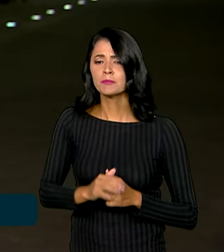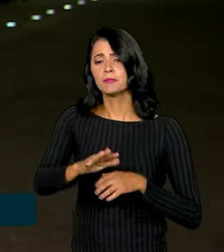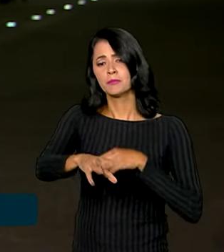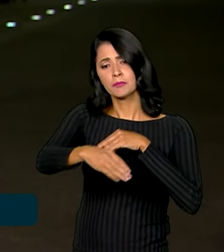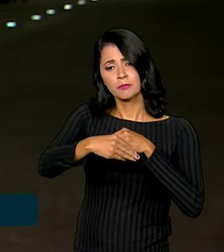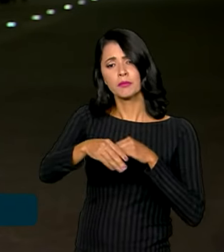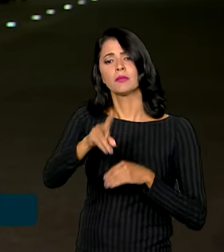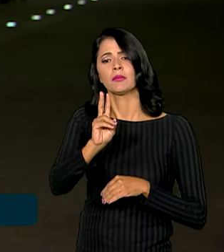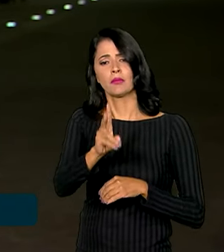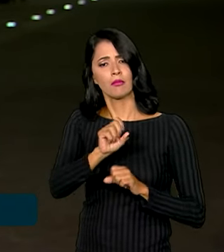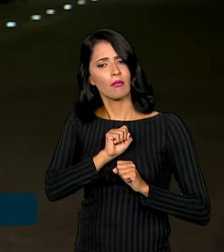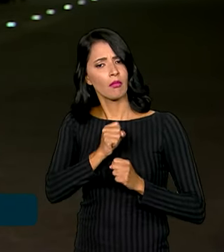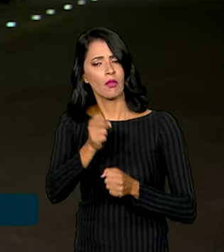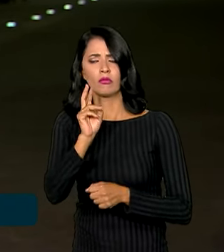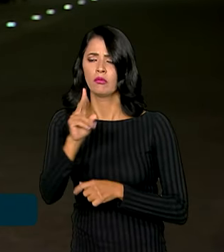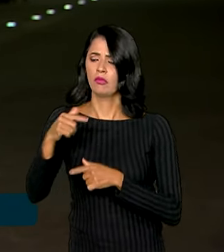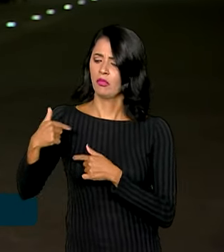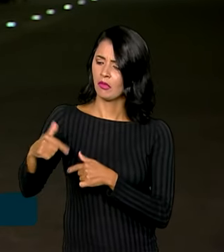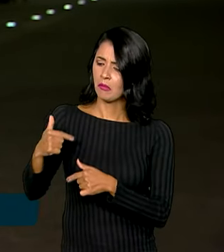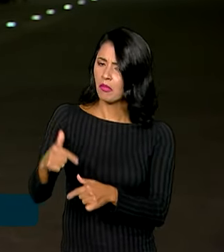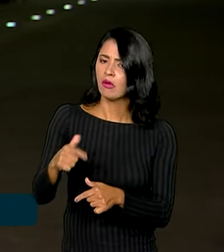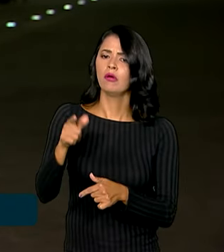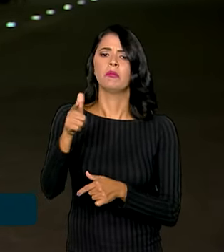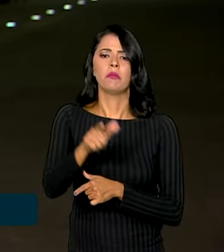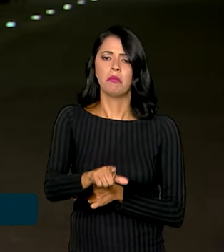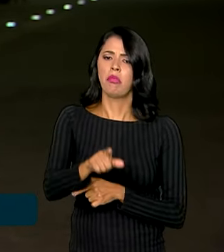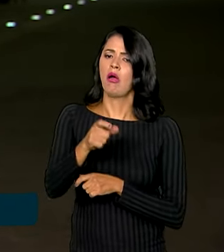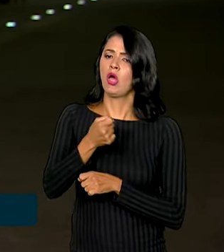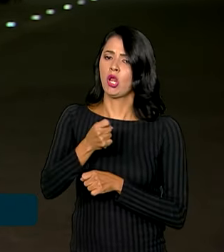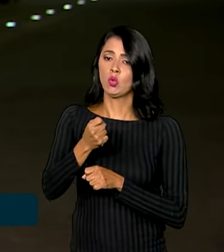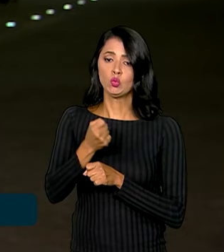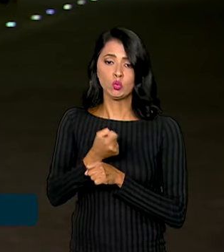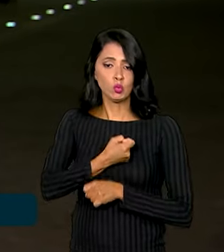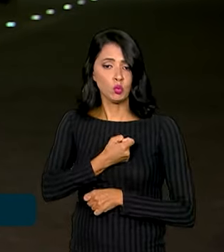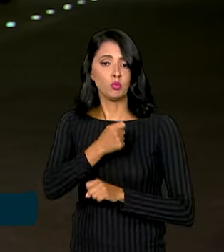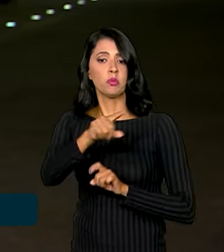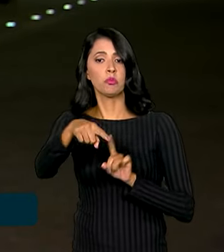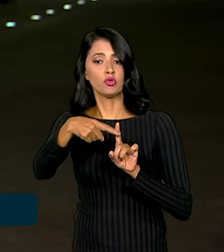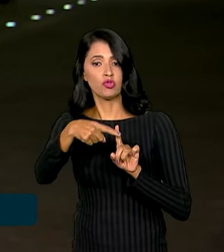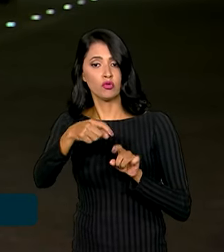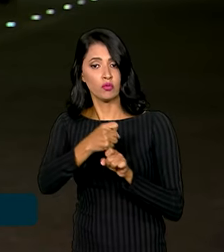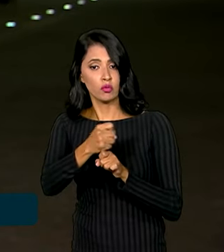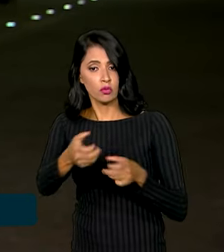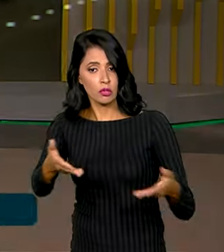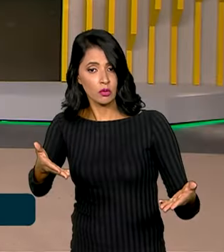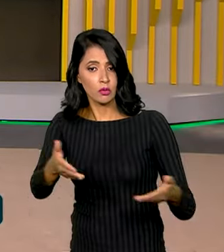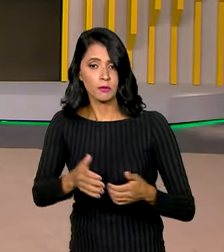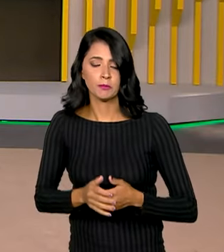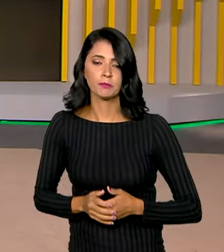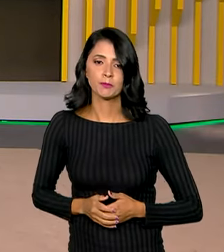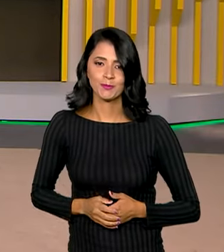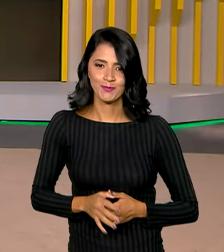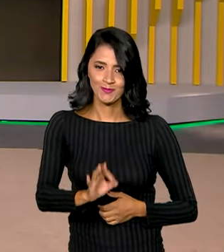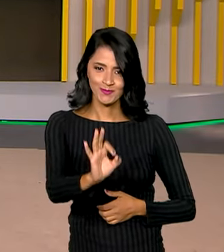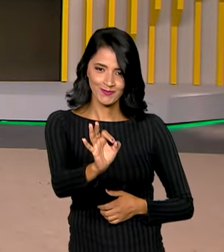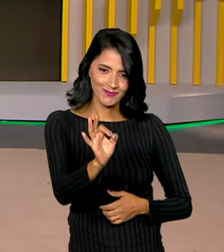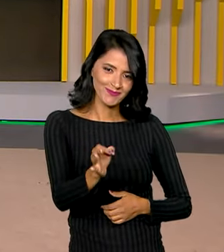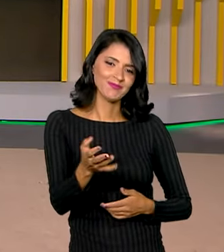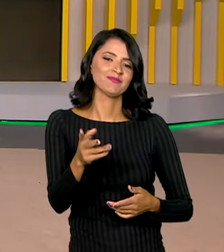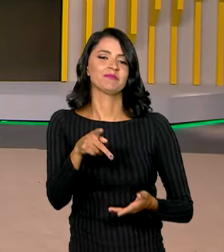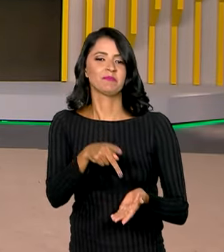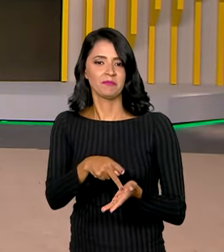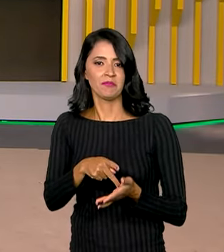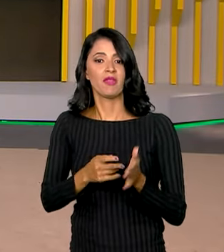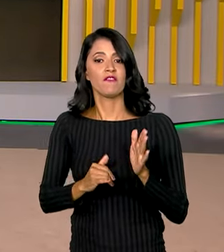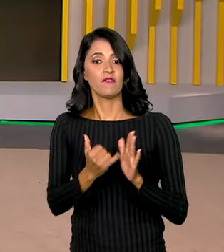continuidade do trabalho para repetir os números positivos este ano. Roberto. É isso mesmo, Pablo. Inflação